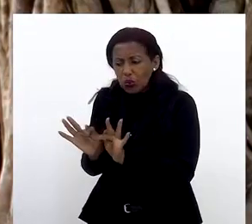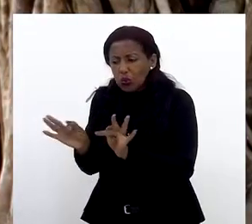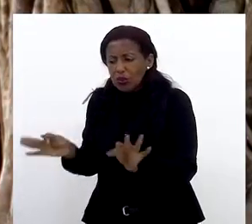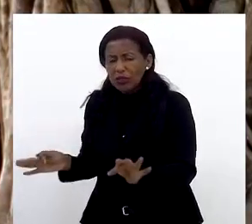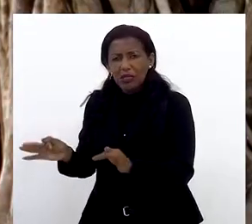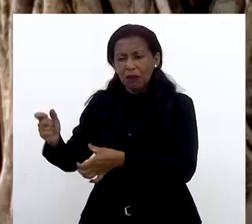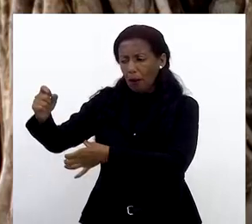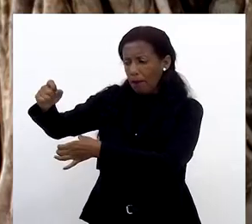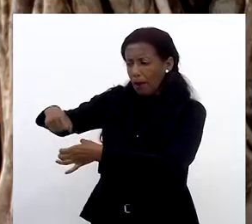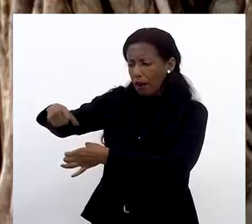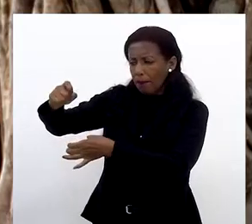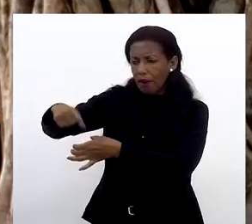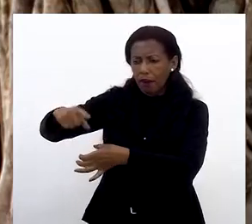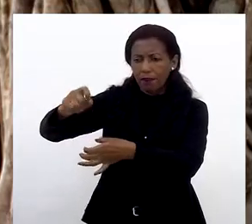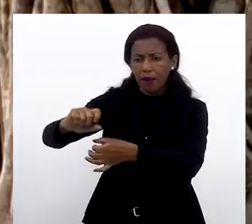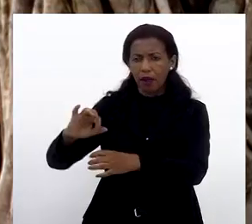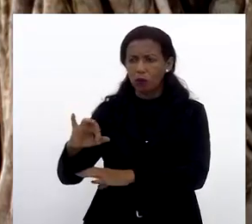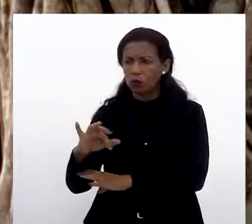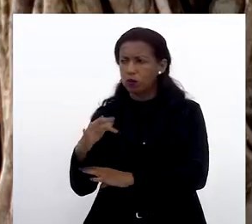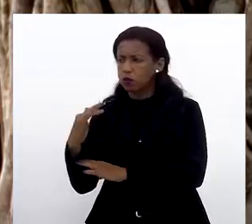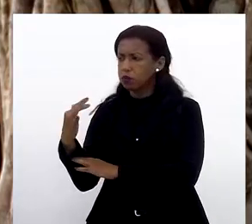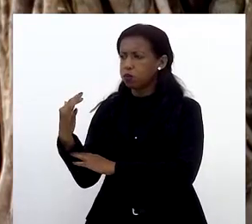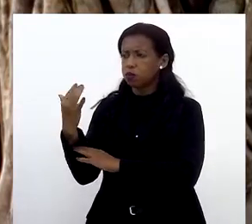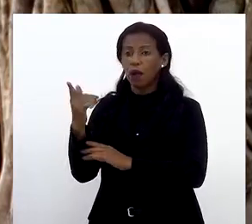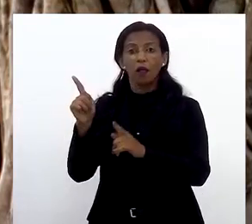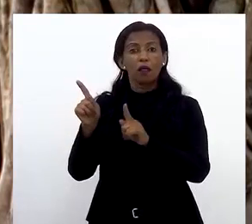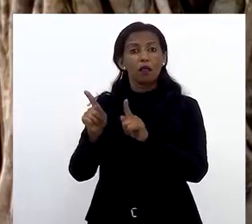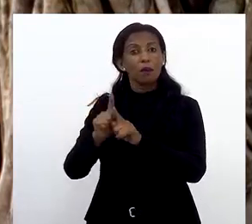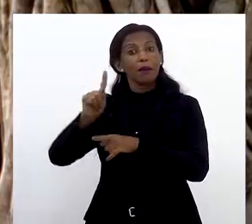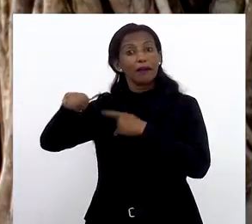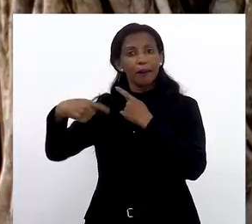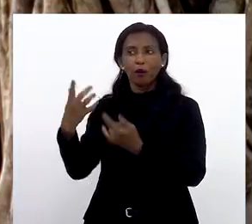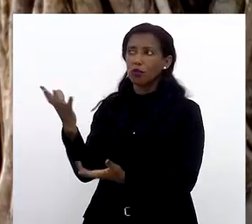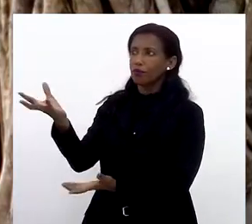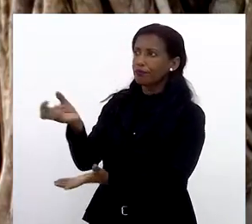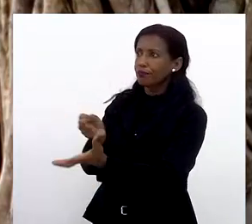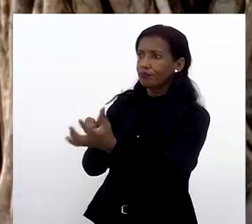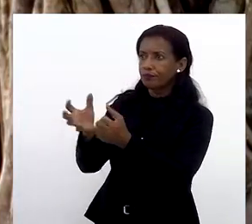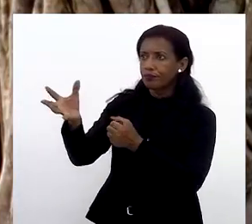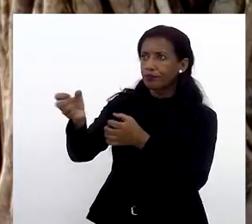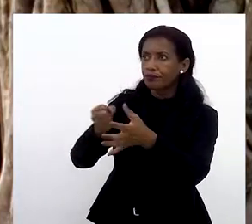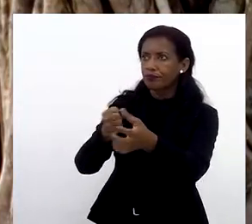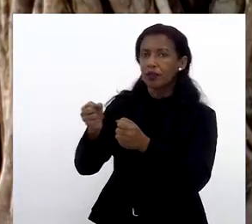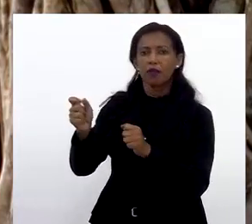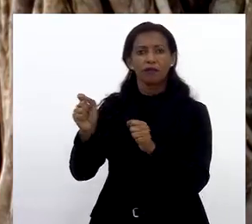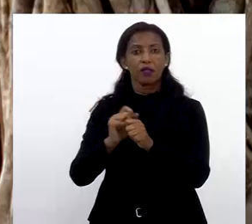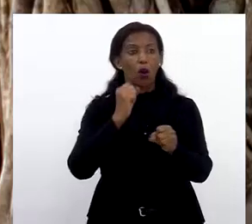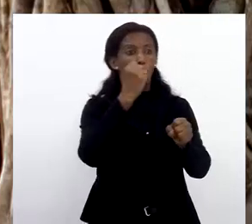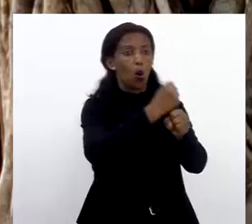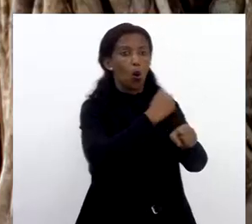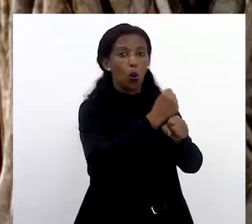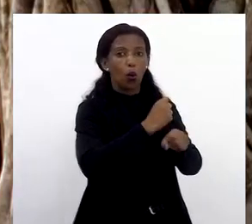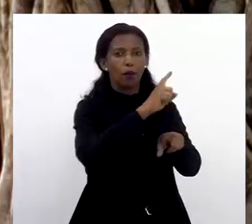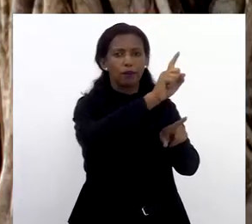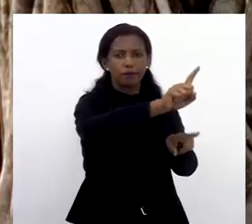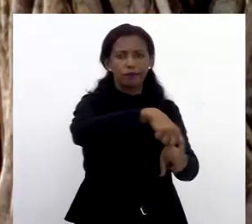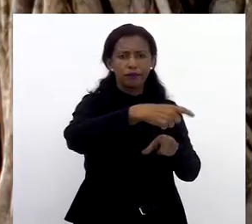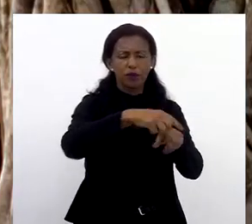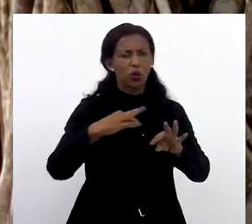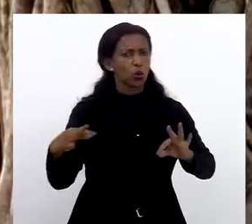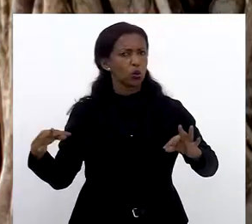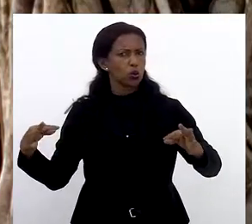grandes fazendas. Desde o simples colocar de semente no solo, até o recolhimento da produção,